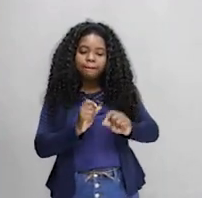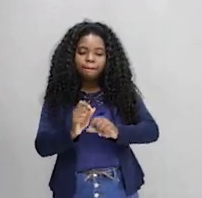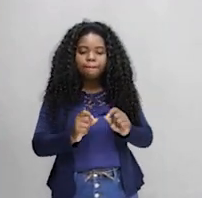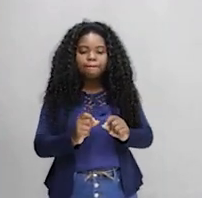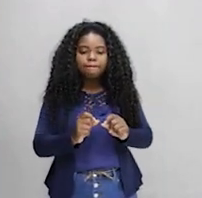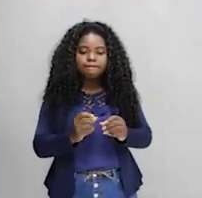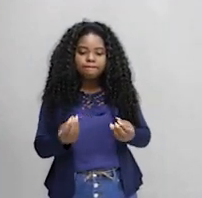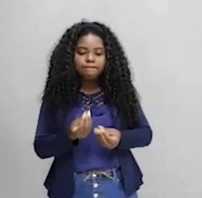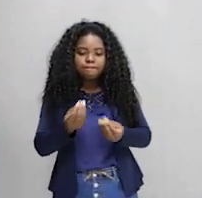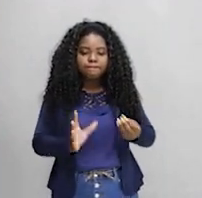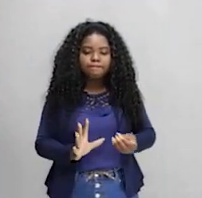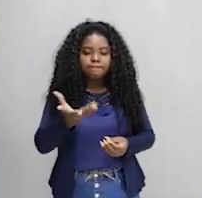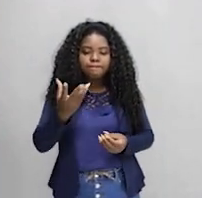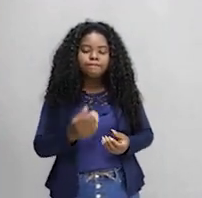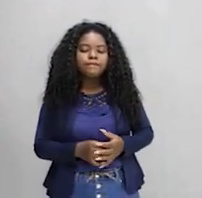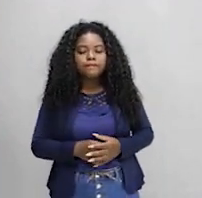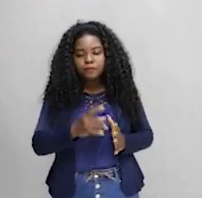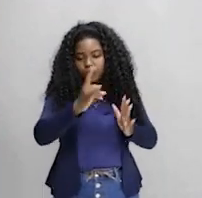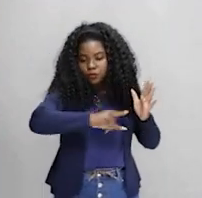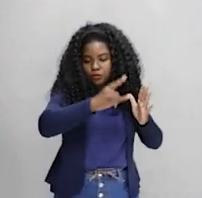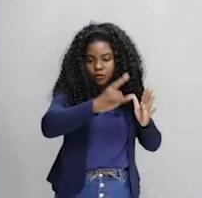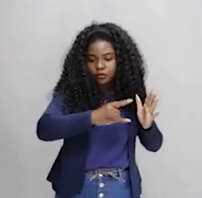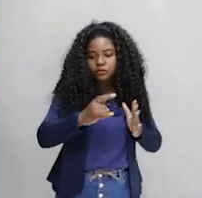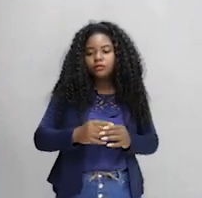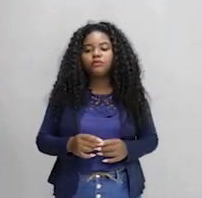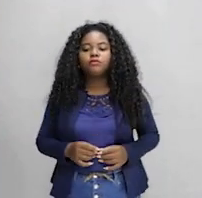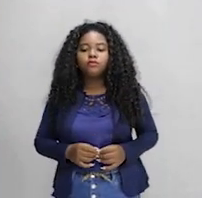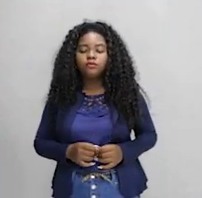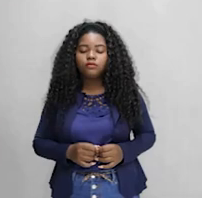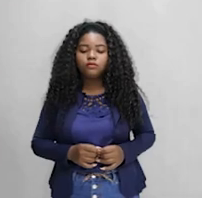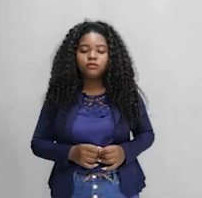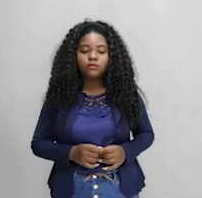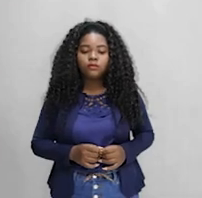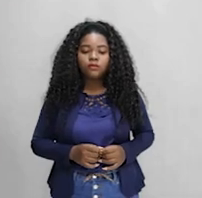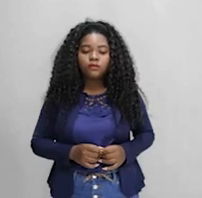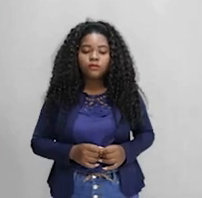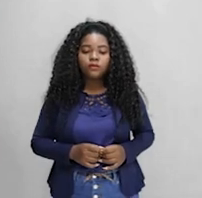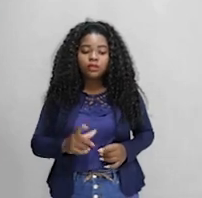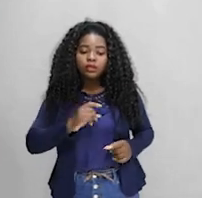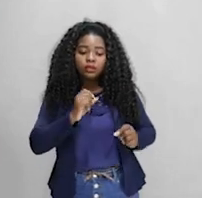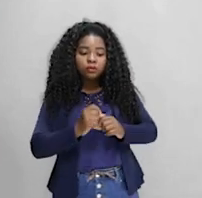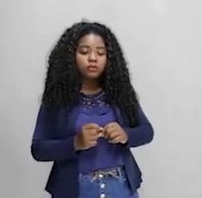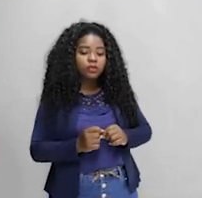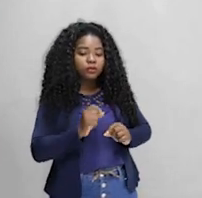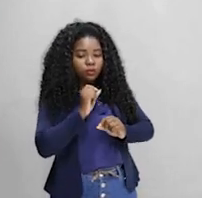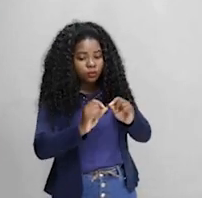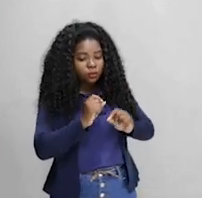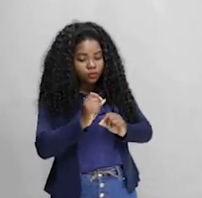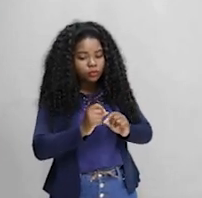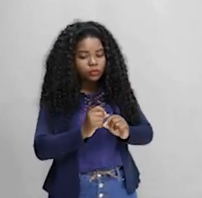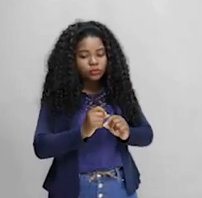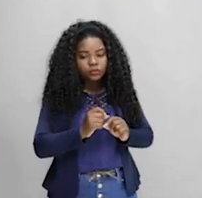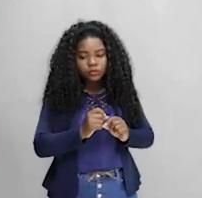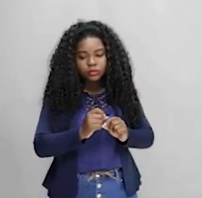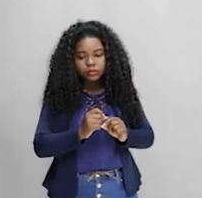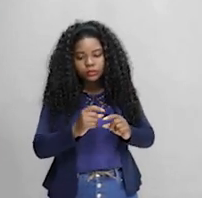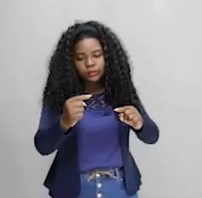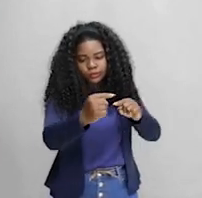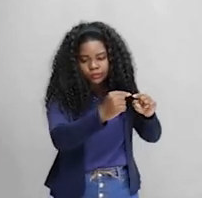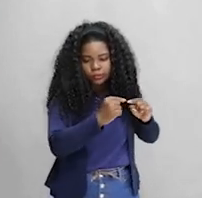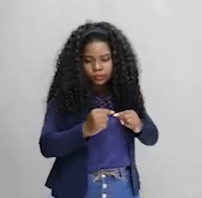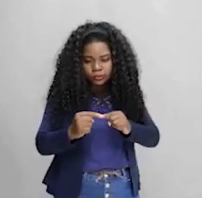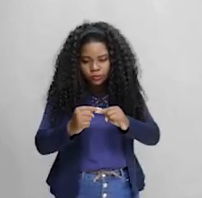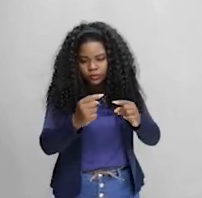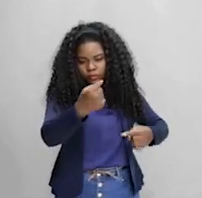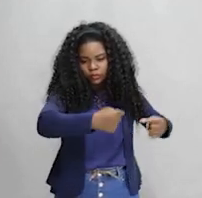suas medidas e os seus acordos. E nessas COPs vão surgir acordos muito importantes para o planeta, como, por exemplo, o